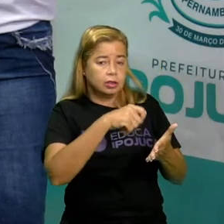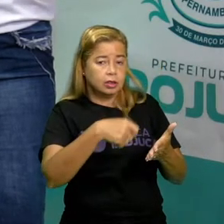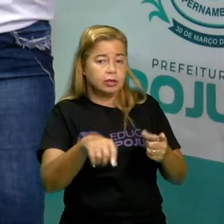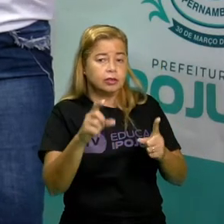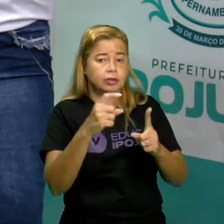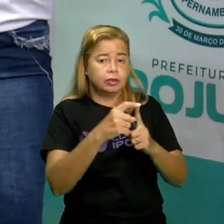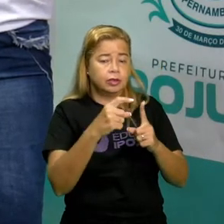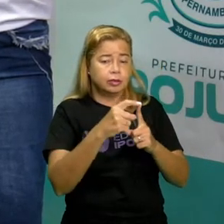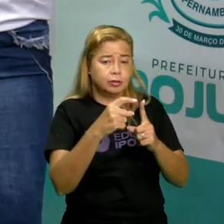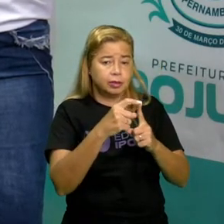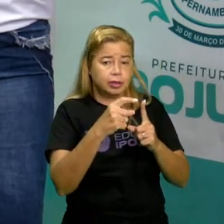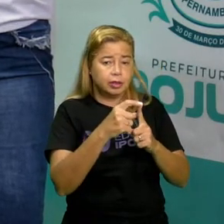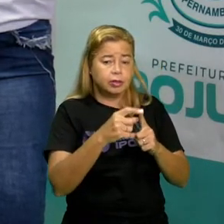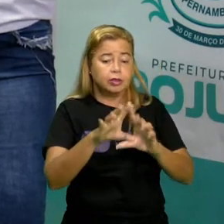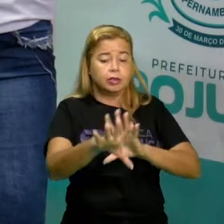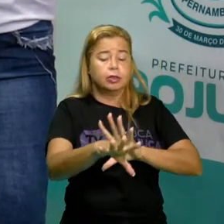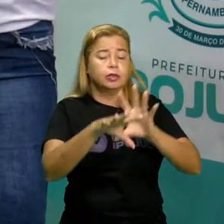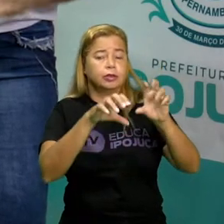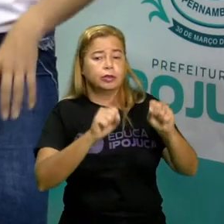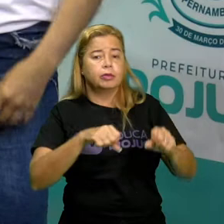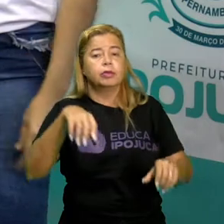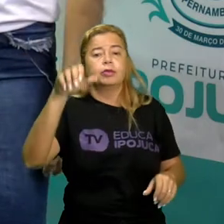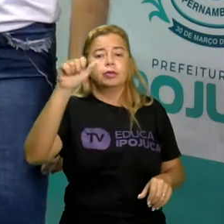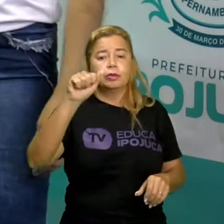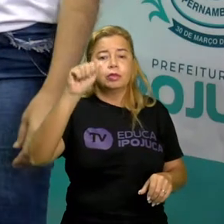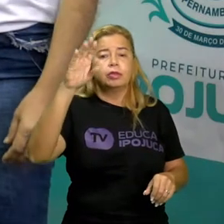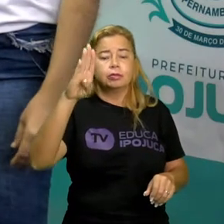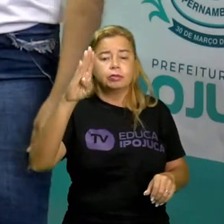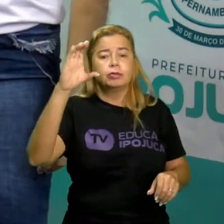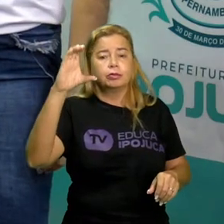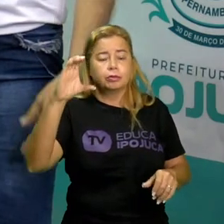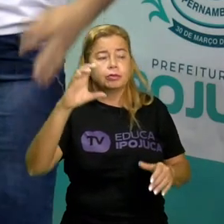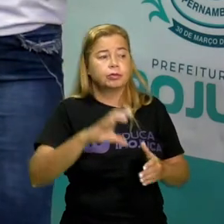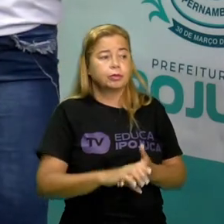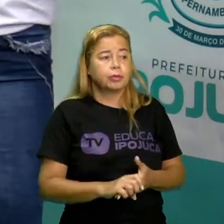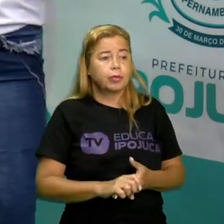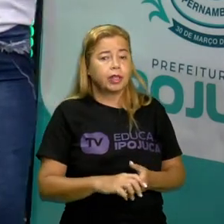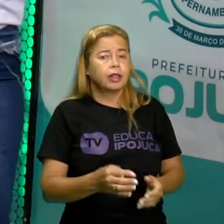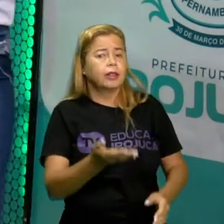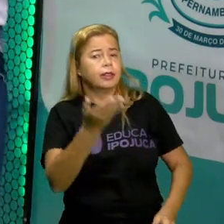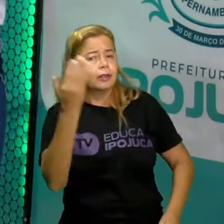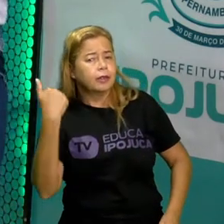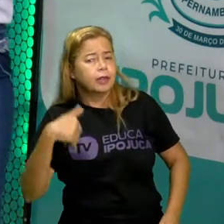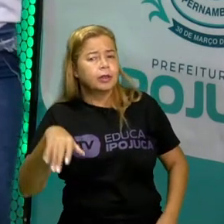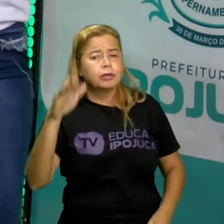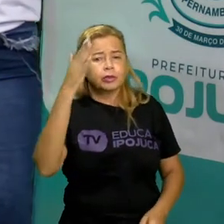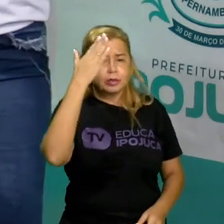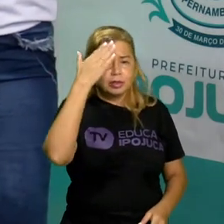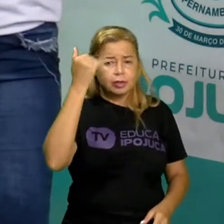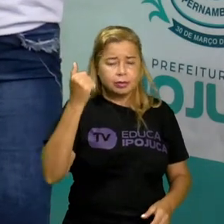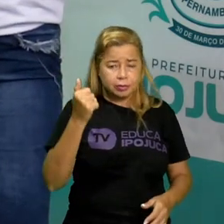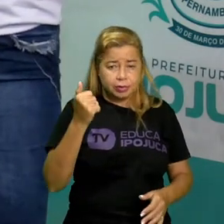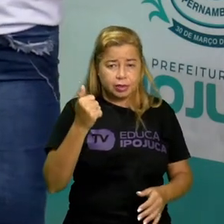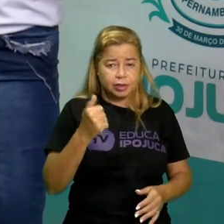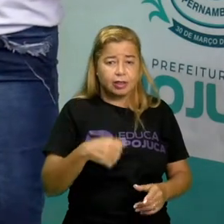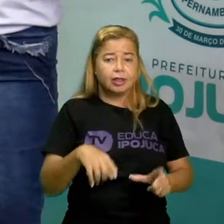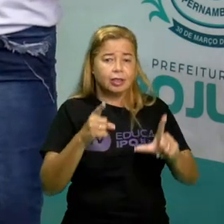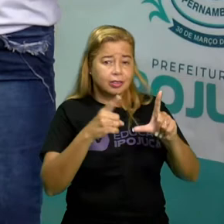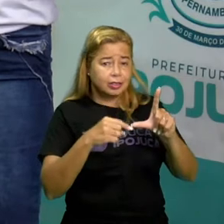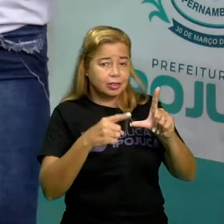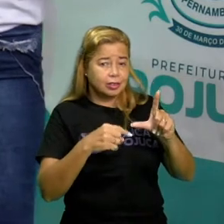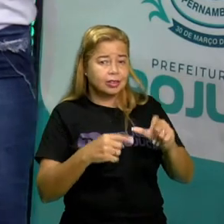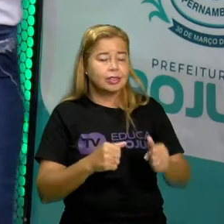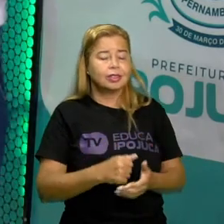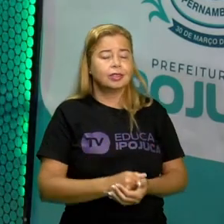formam o alfabeto é isso? então vamos revisar mais uma vez as letras do